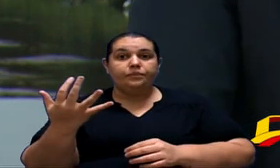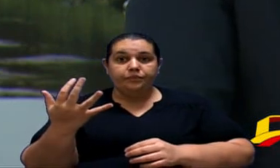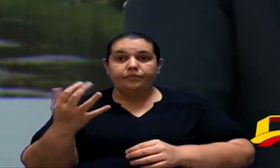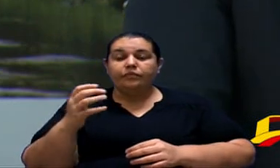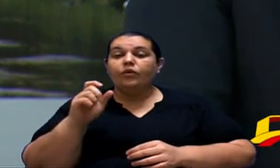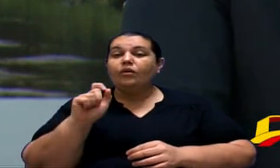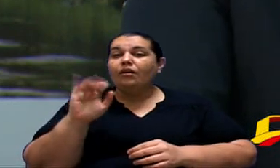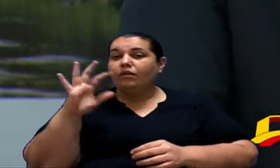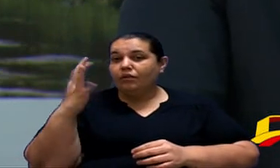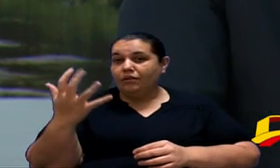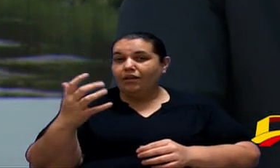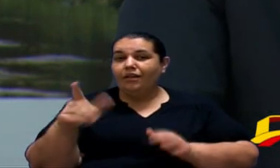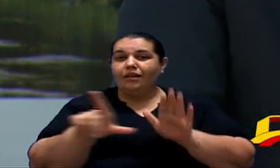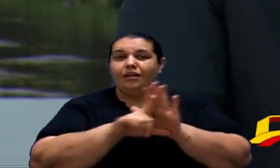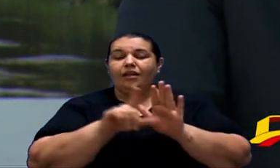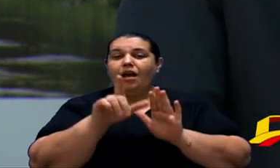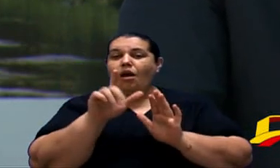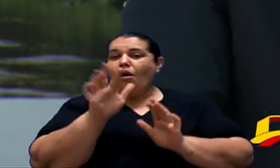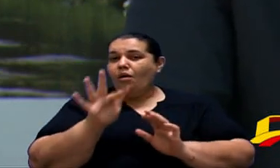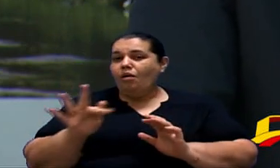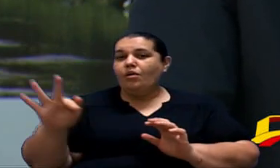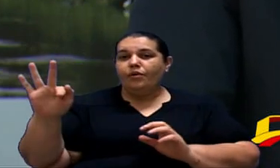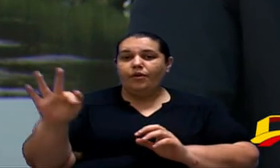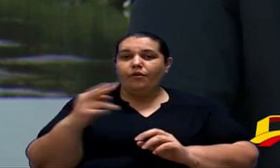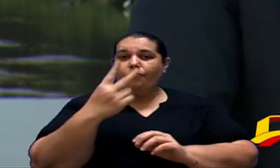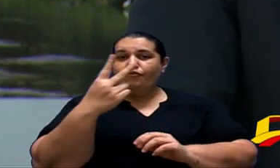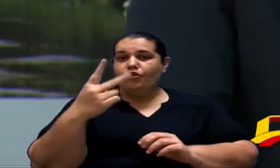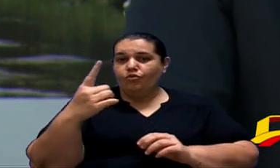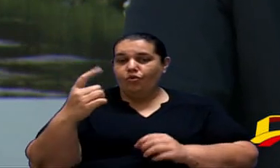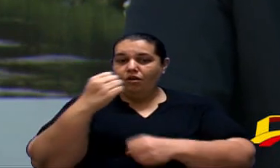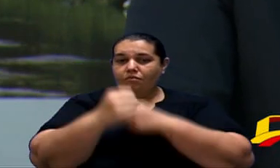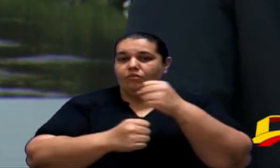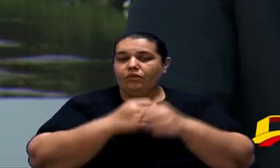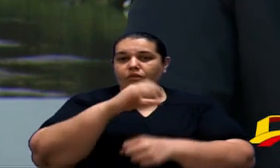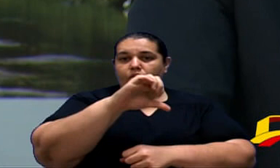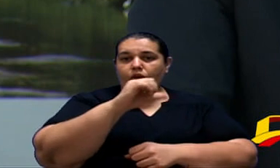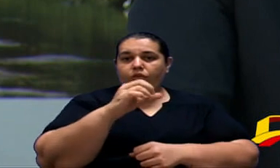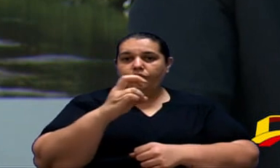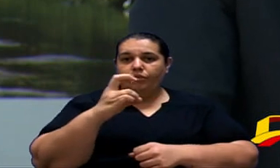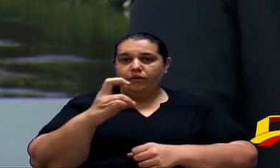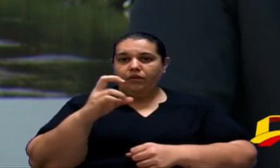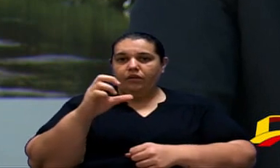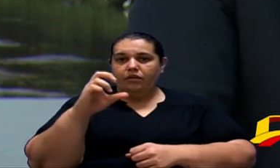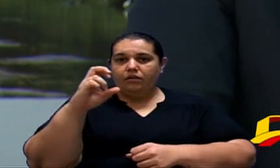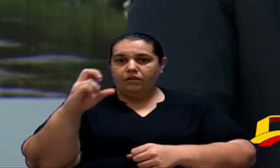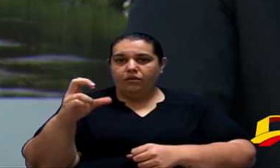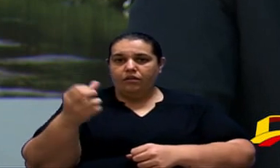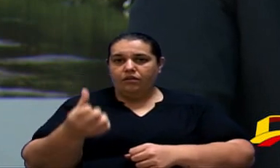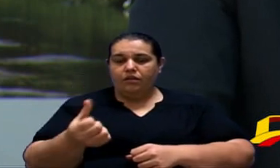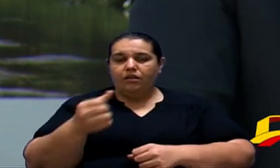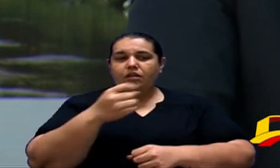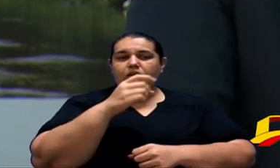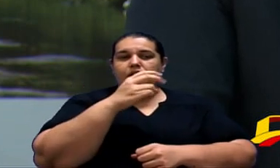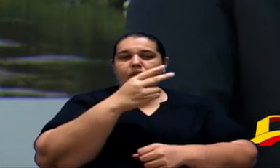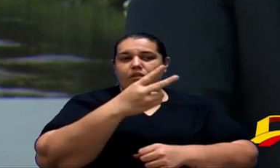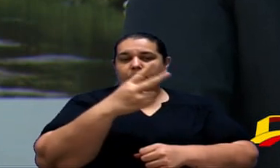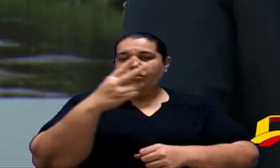Ocorre que existe uma lei federal que vigora 21 anos, a Lei 9.556, de 2000.